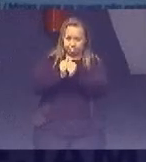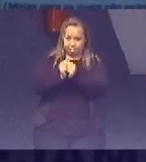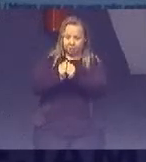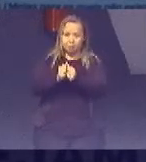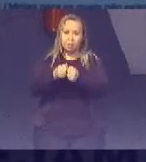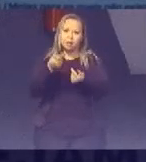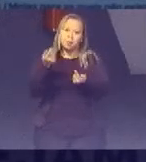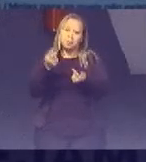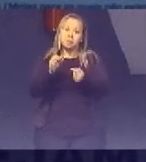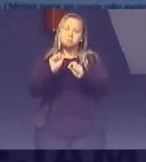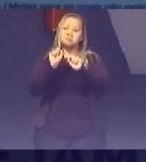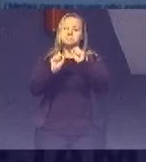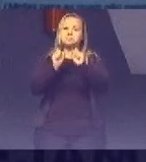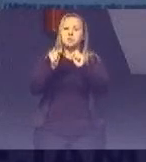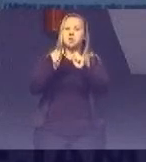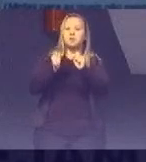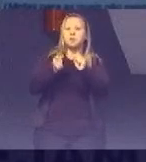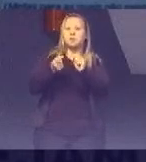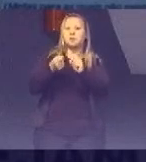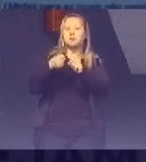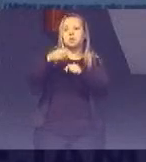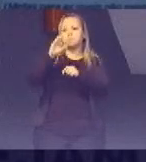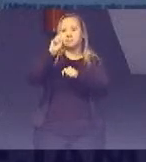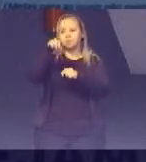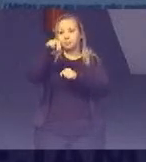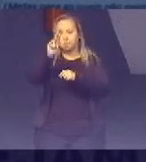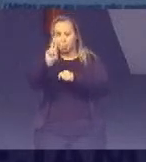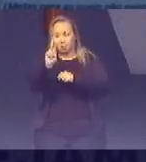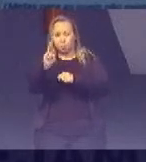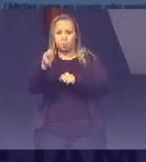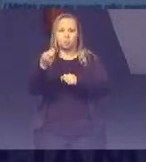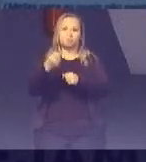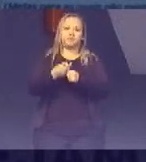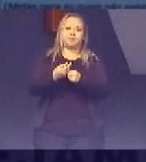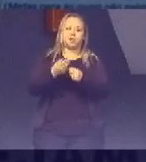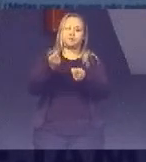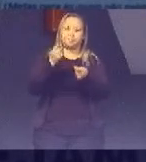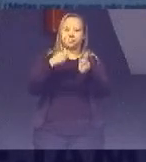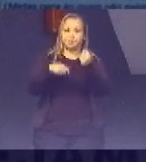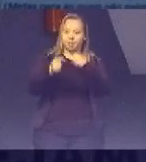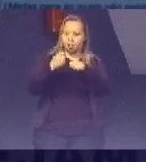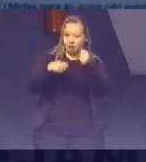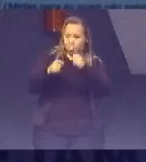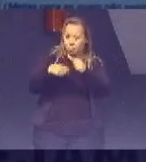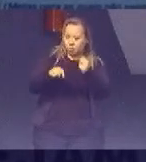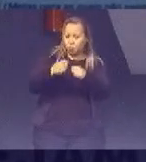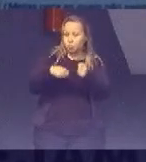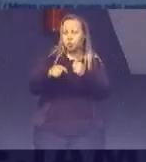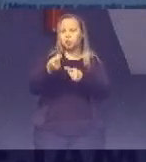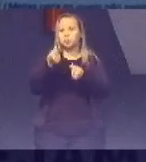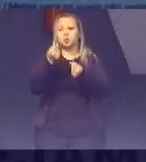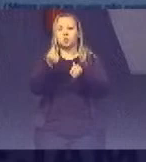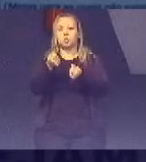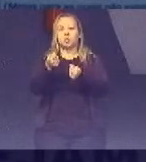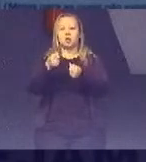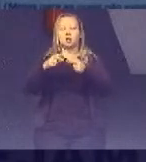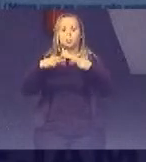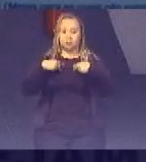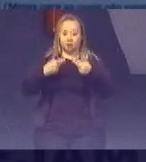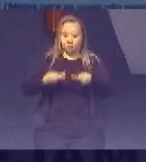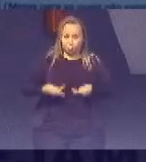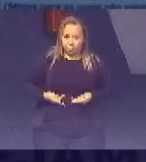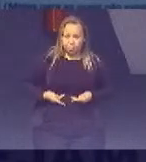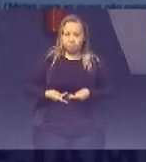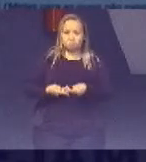própria ONU São as metas Que se referem Aos recursos humanos Financeiros Tecnológicos De governança Necessários ao alcance Dos resultados